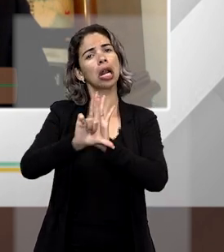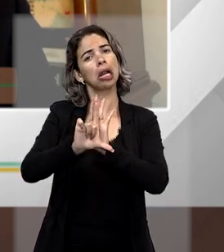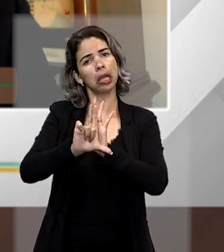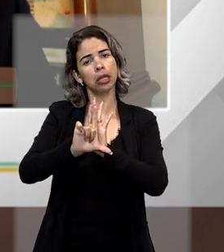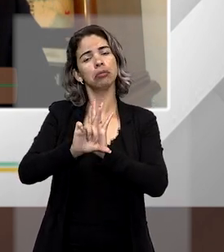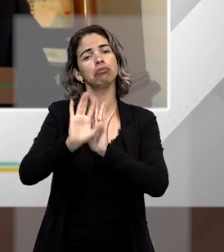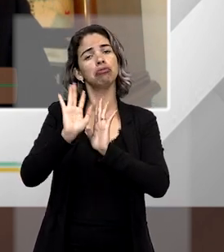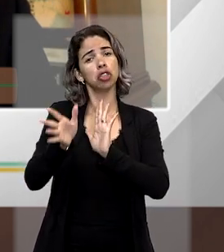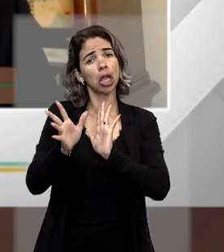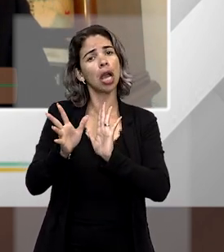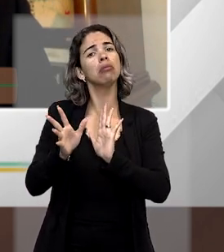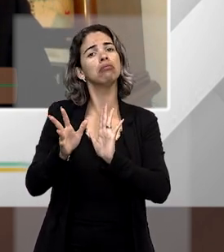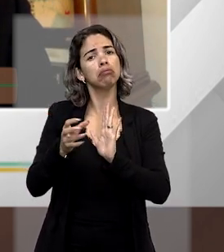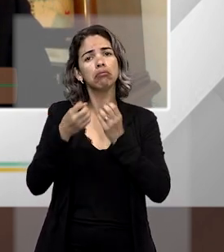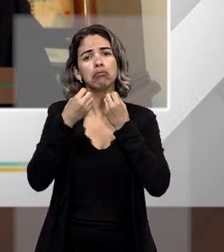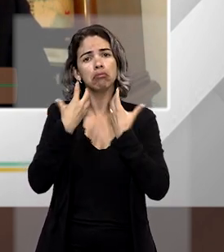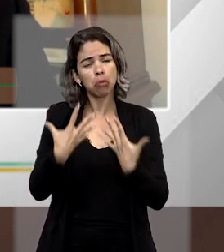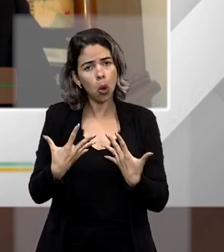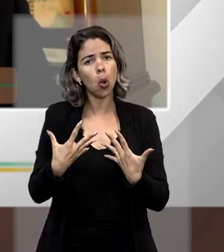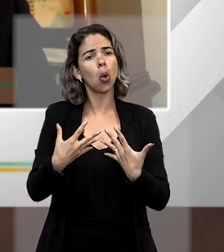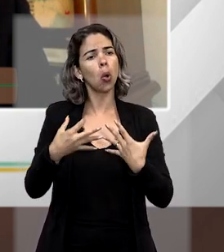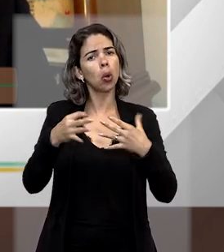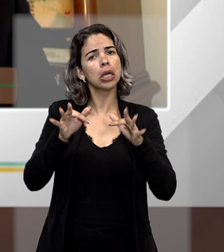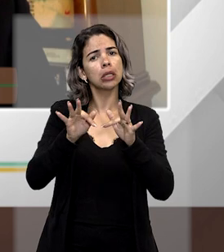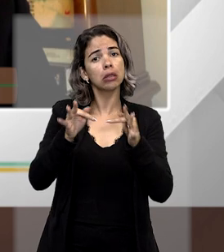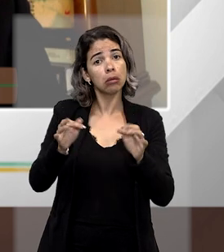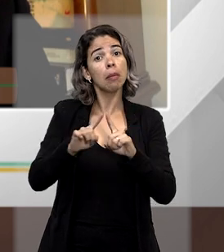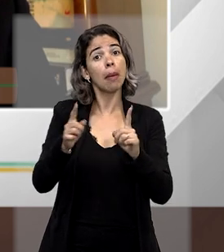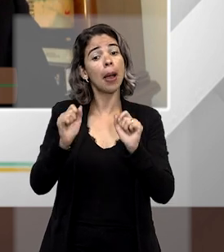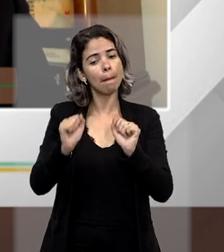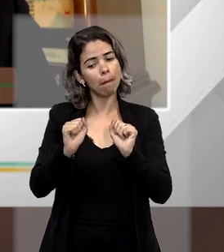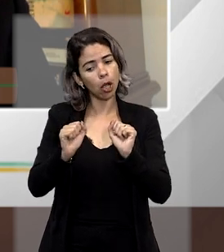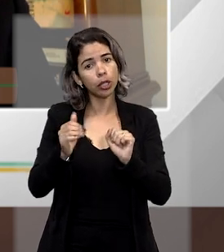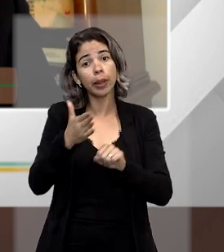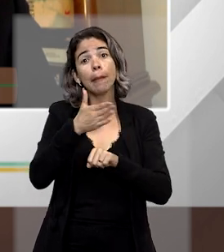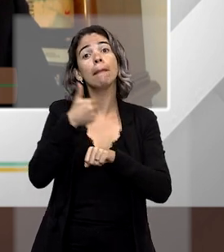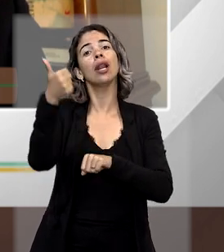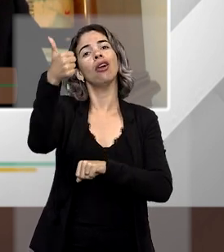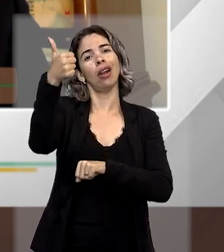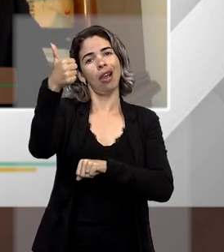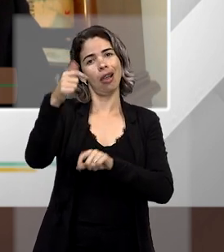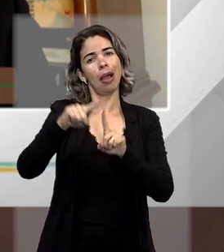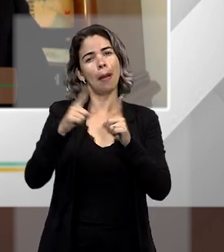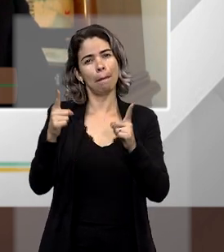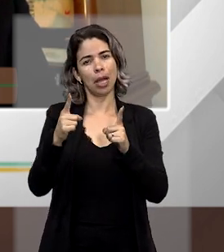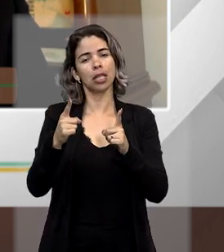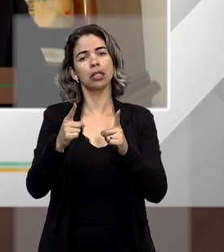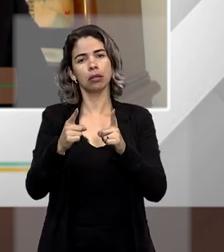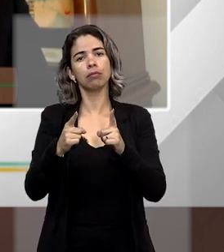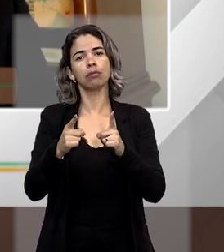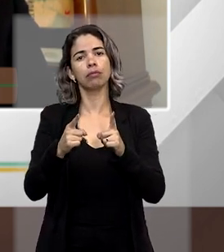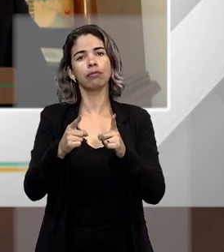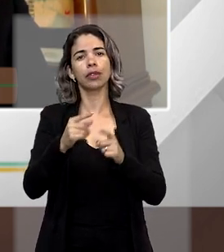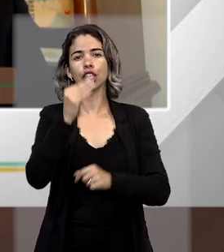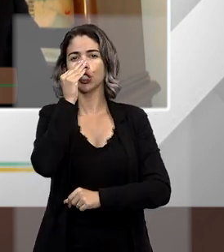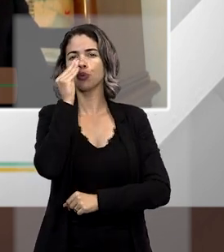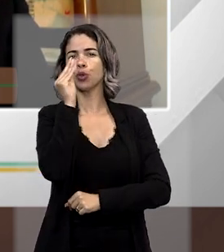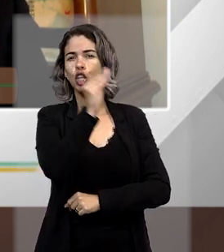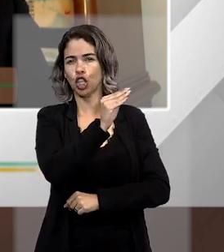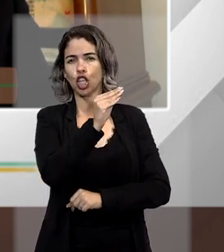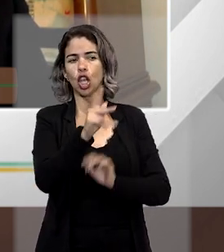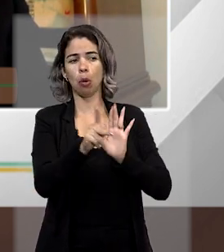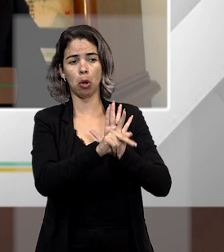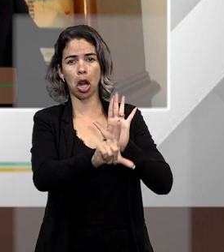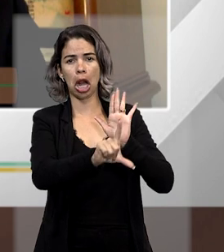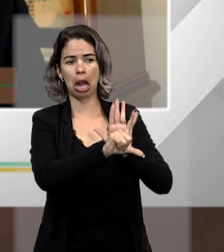uma lei até de certa maneira enxuta e podemos aperfeiçoá-la, mas eu acho que deixamos de lado, tiramos da